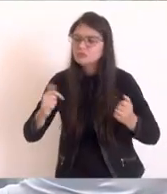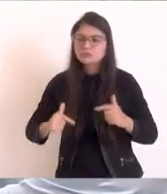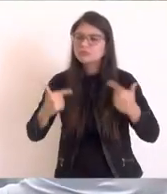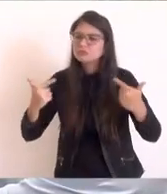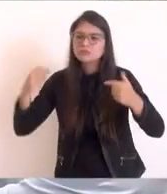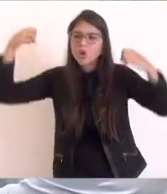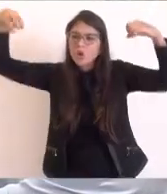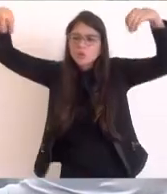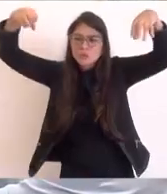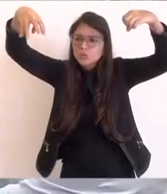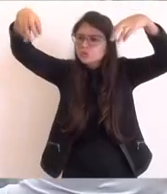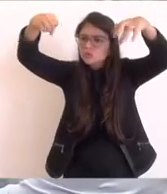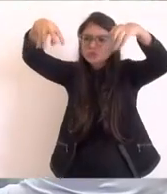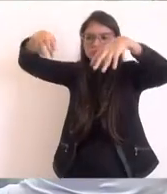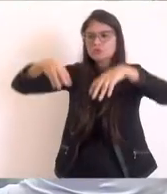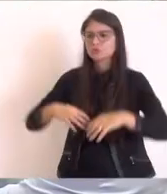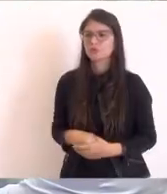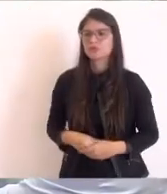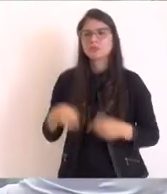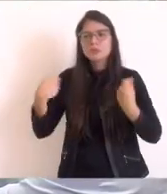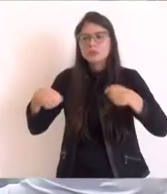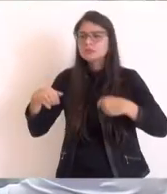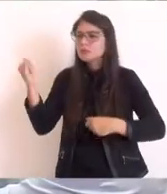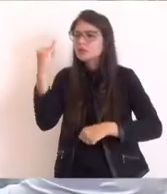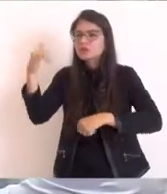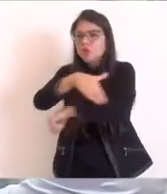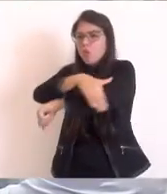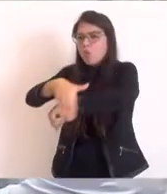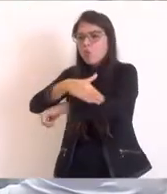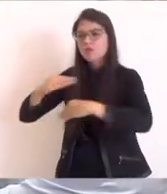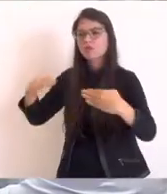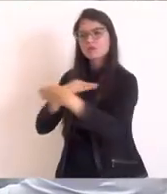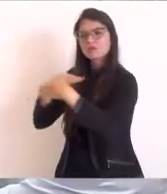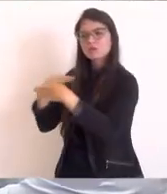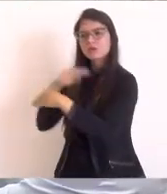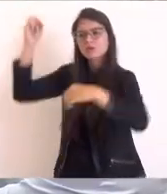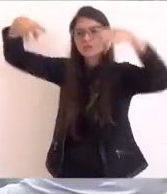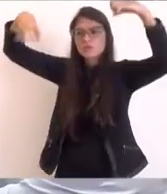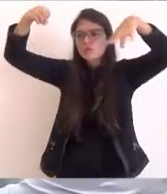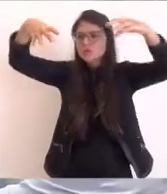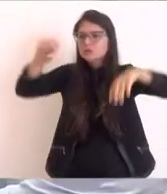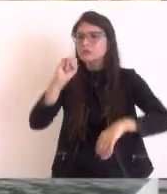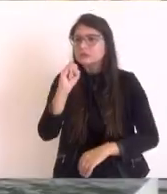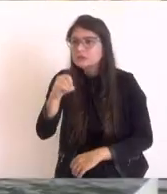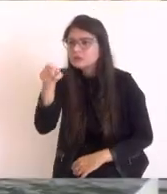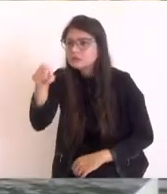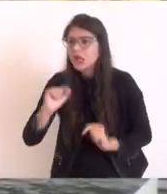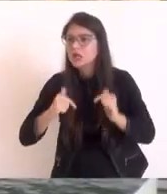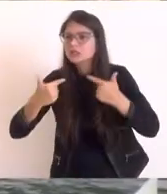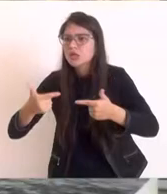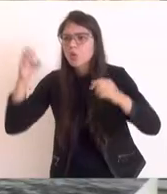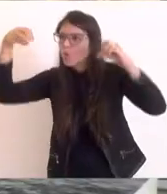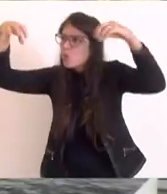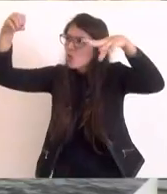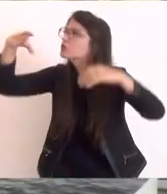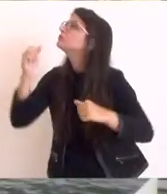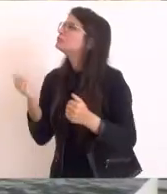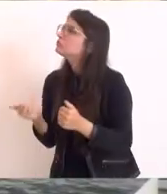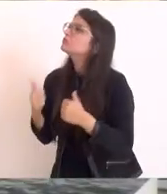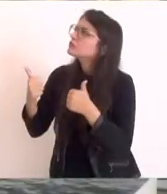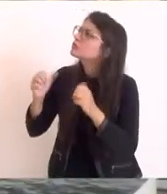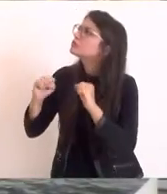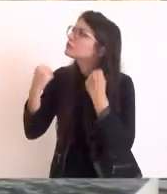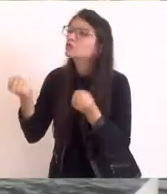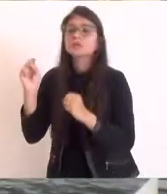a população riostrense e macaense que vive naquele trecho estaria correndo perigo de vida, risco de vida. E o senhor